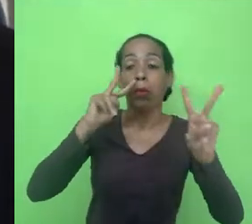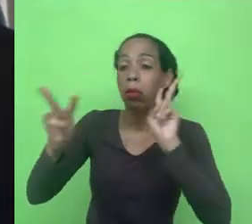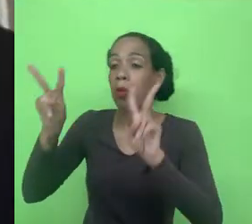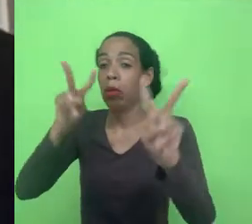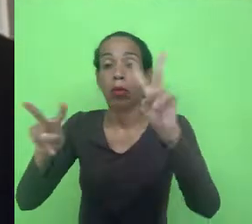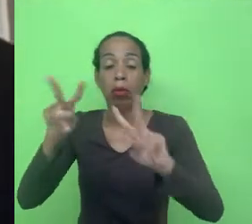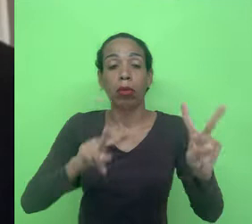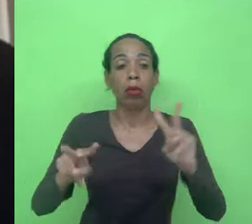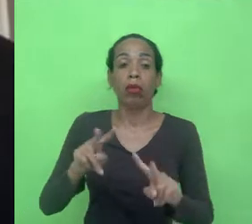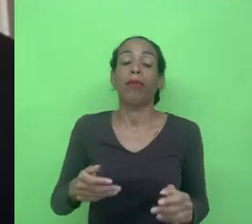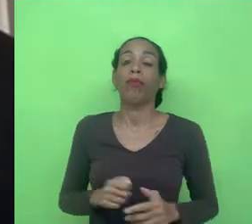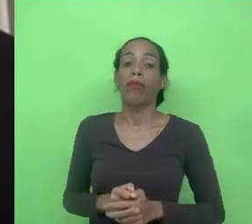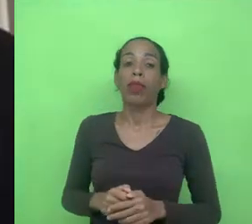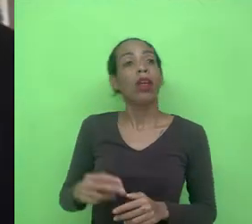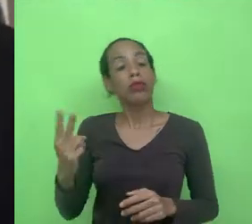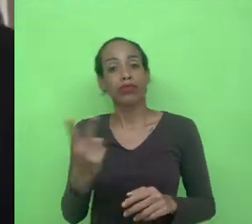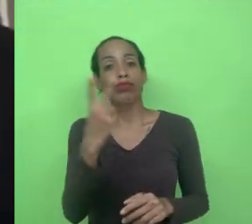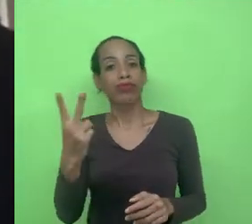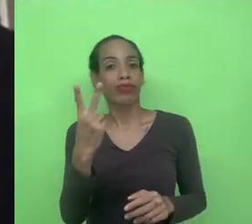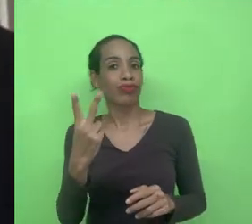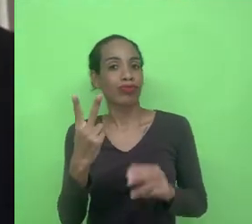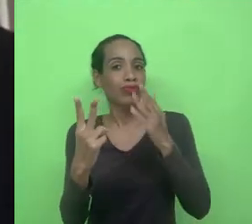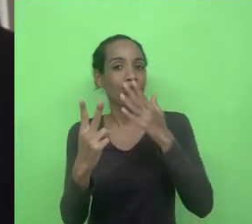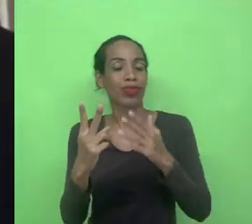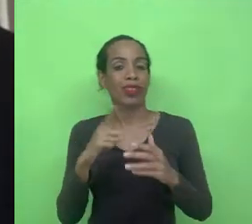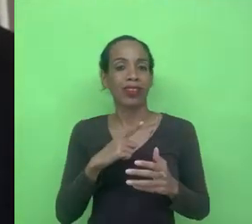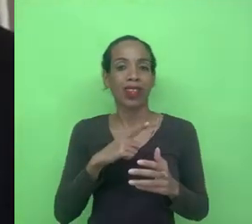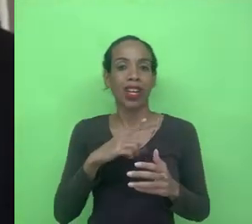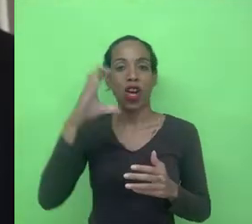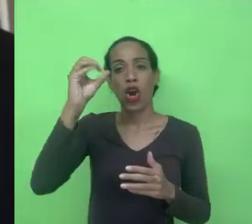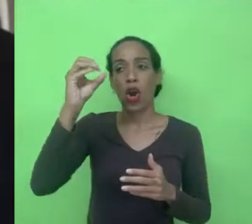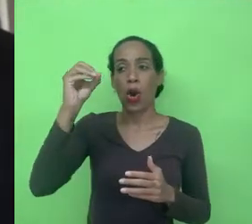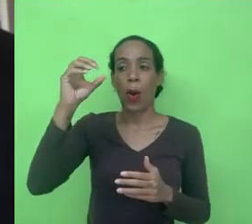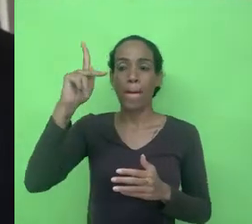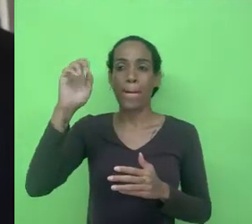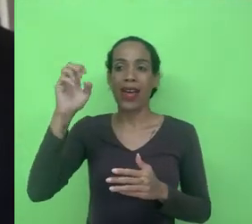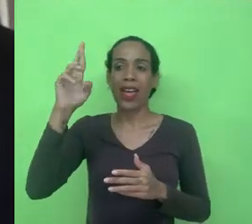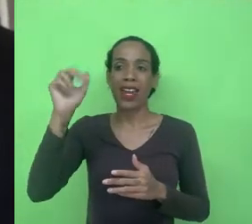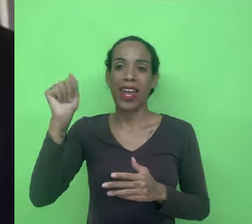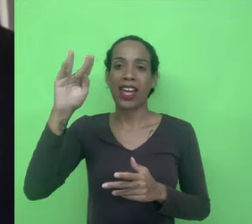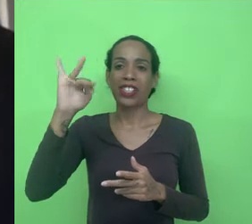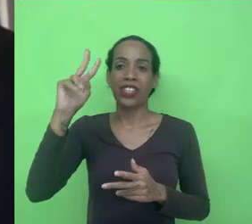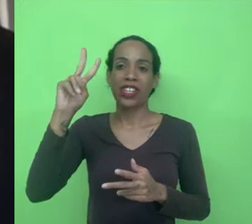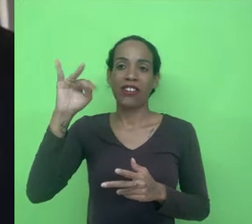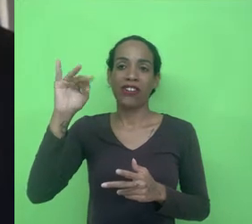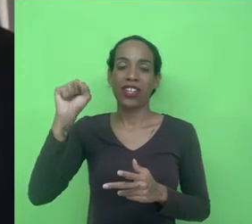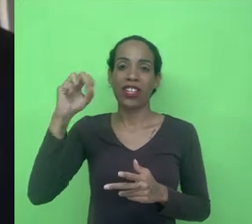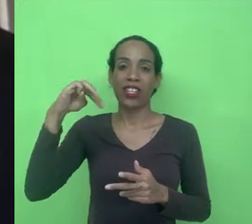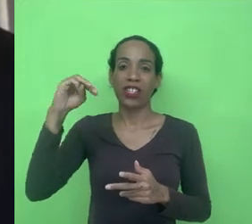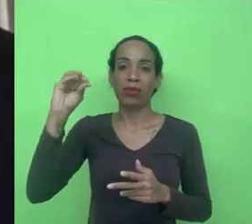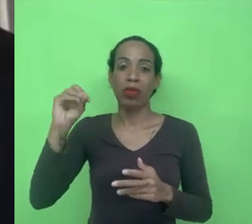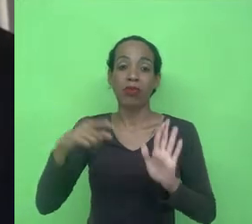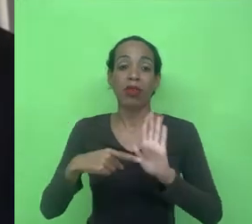dois contextos, os outros dois termos, cooperativismo de plataforma e soberania de dados, eles aparecem como